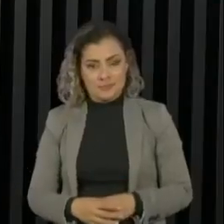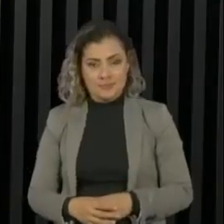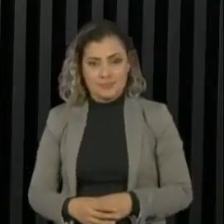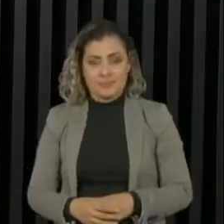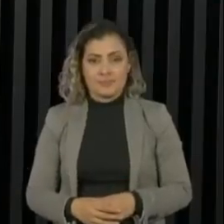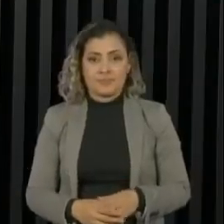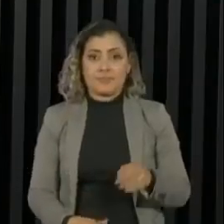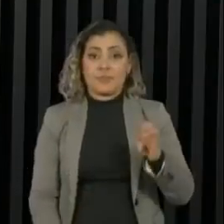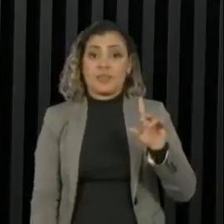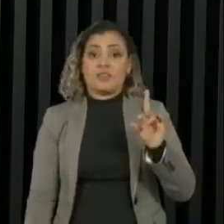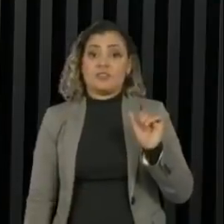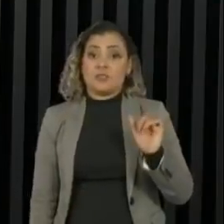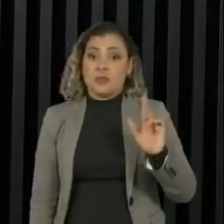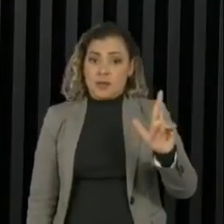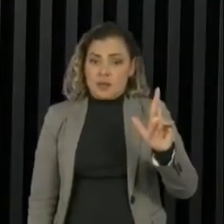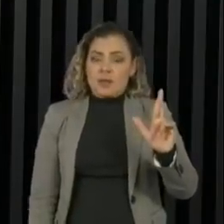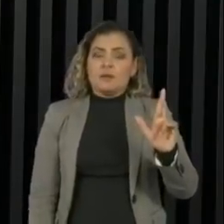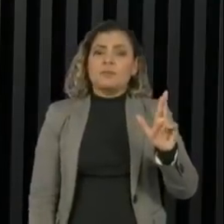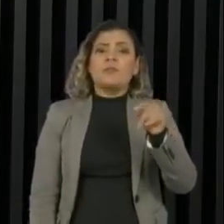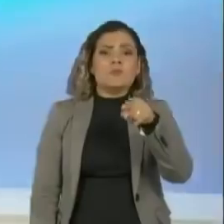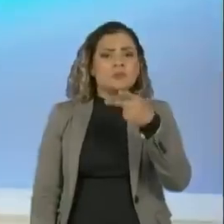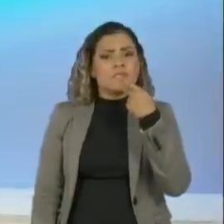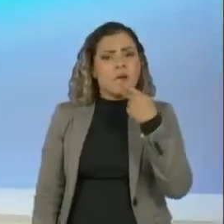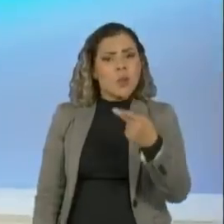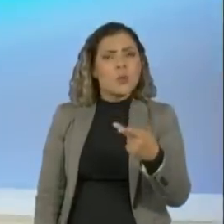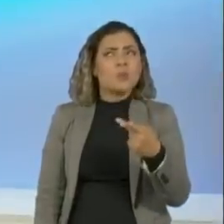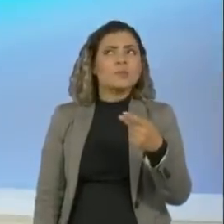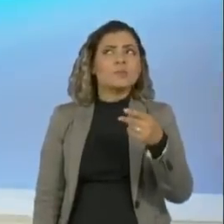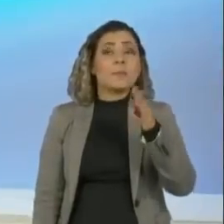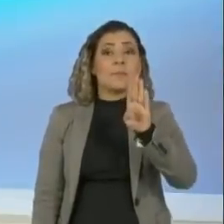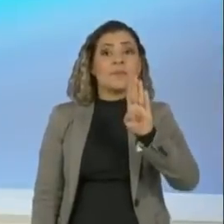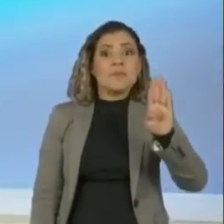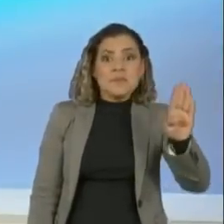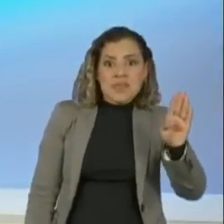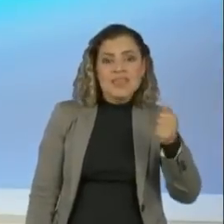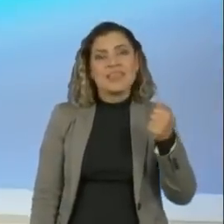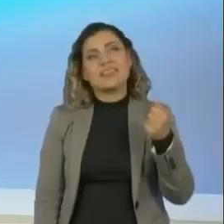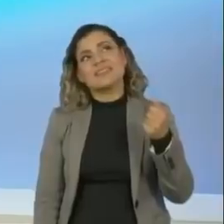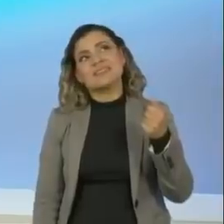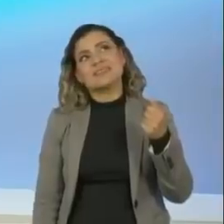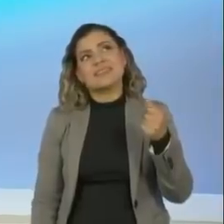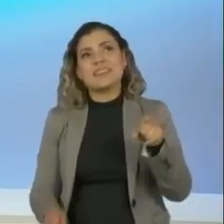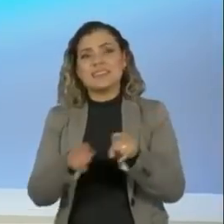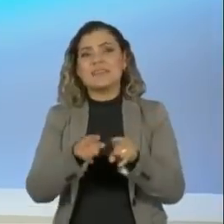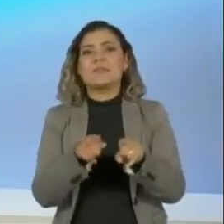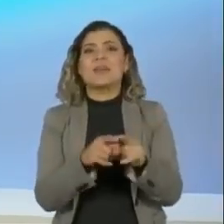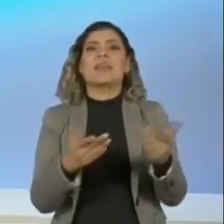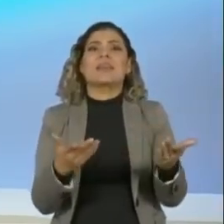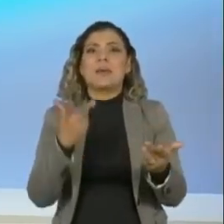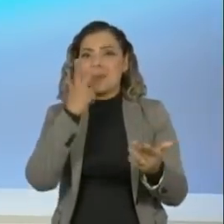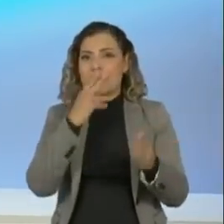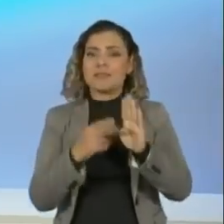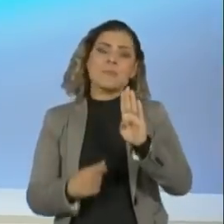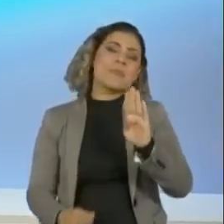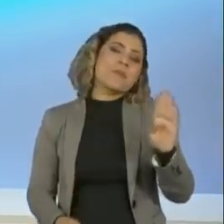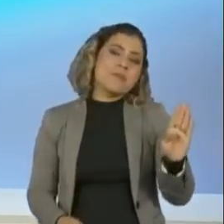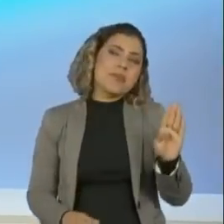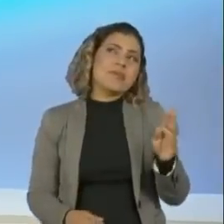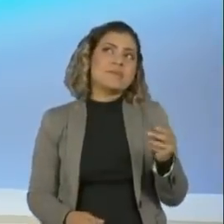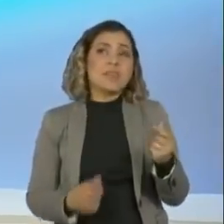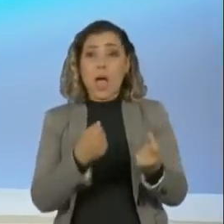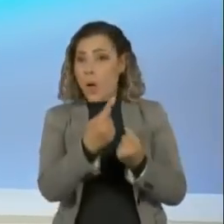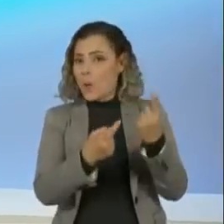O Felipe, você falou tanto do BBB e teve aquela história de que esse BBB foi aí com alguns